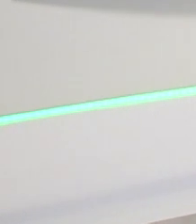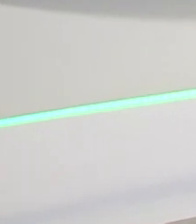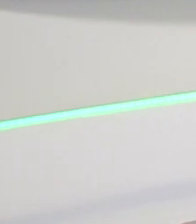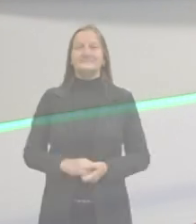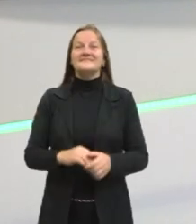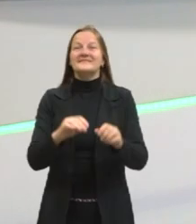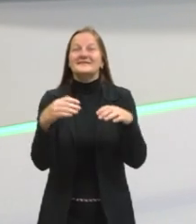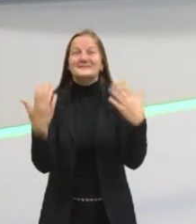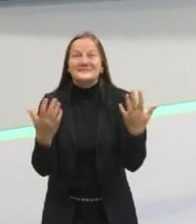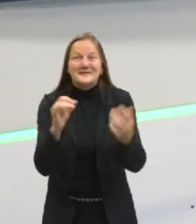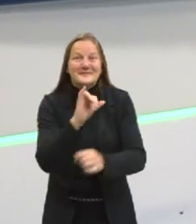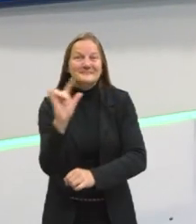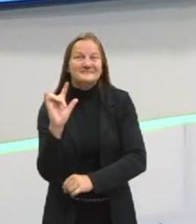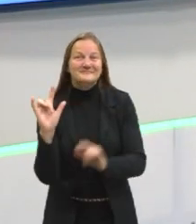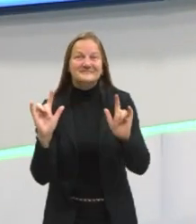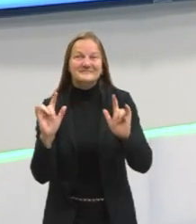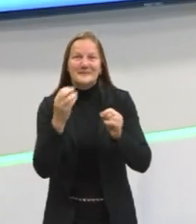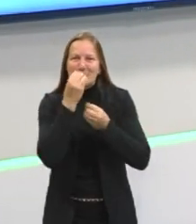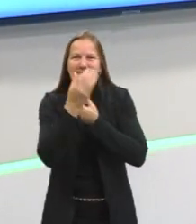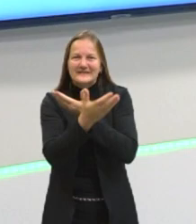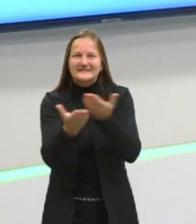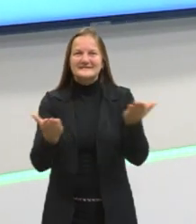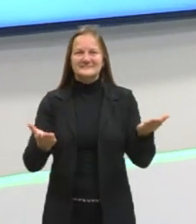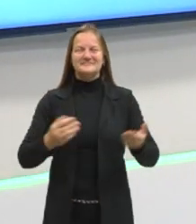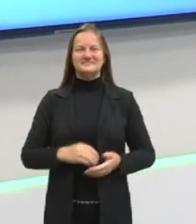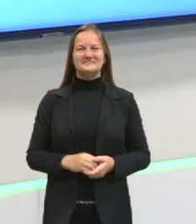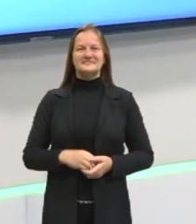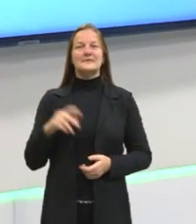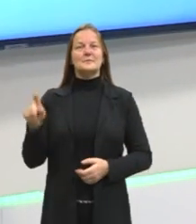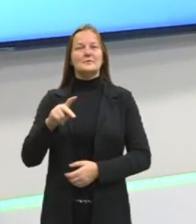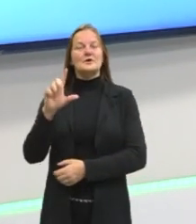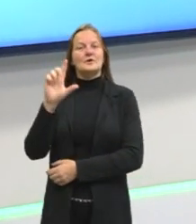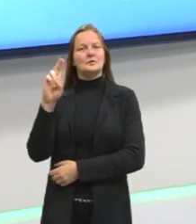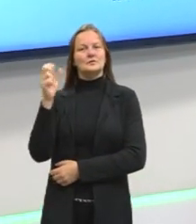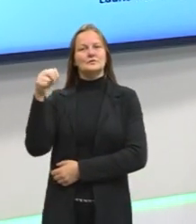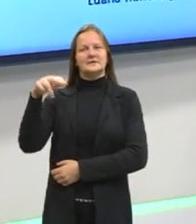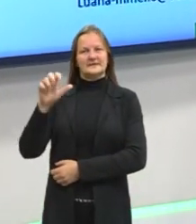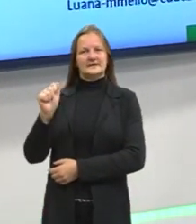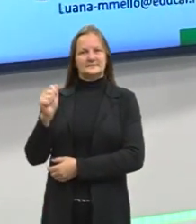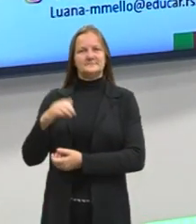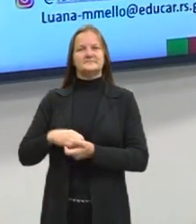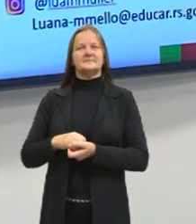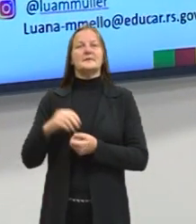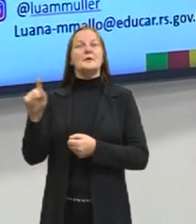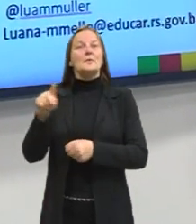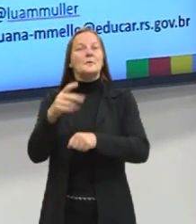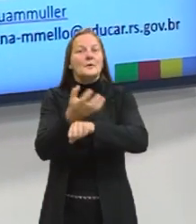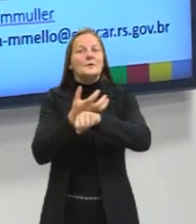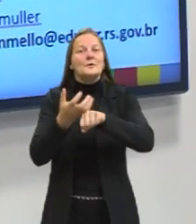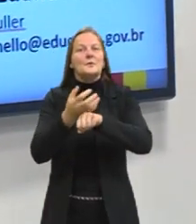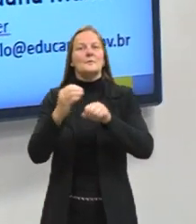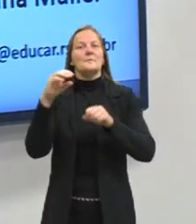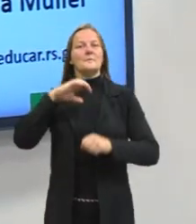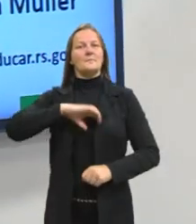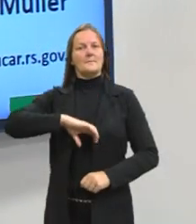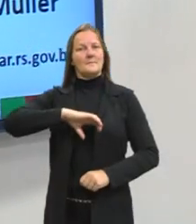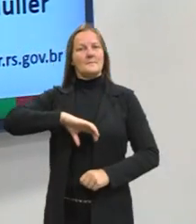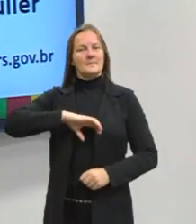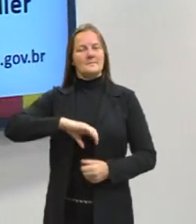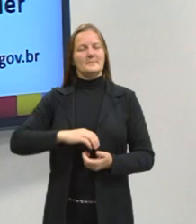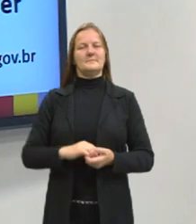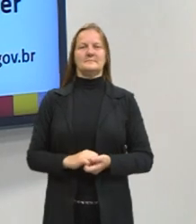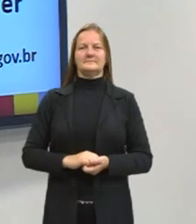E aí, pessoal, tudo bem com vocês? Eu sou a professora Luana Miller, trabalho com vocês o componente curricular de língua